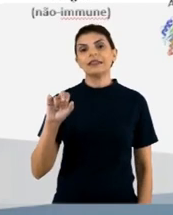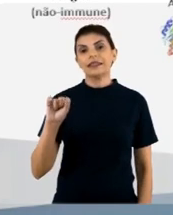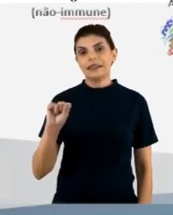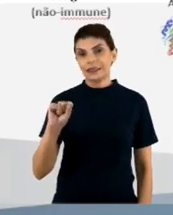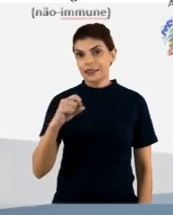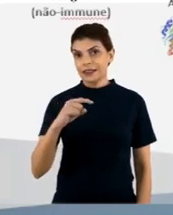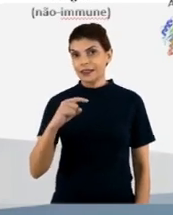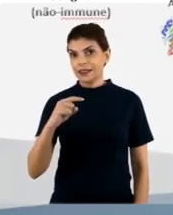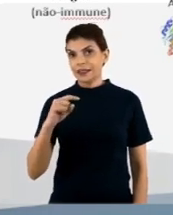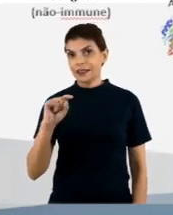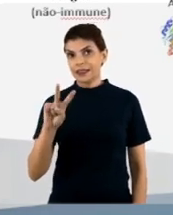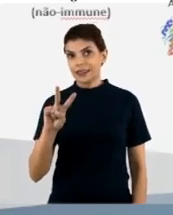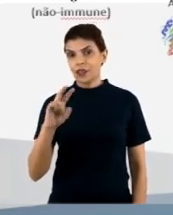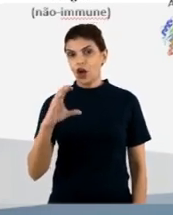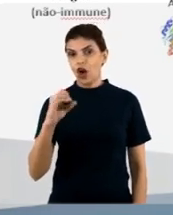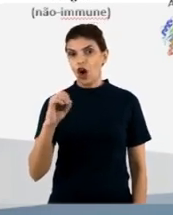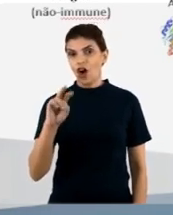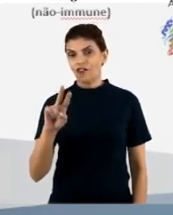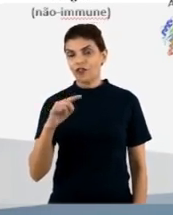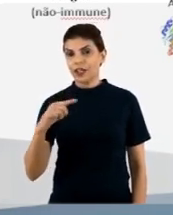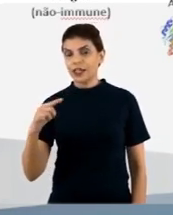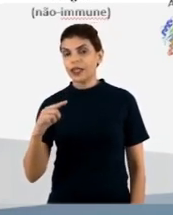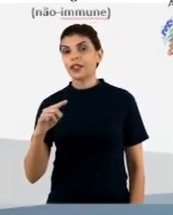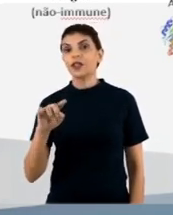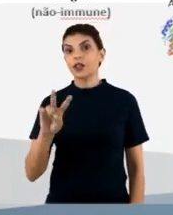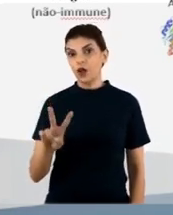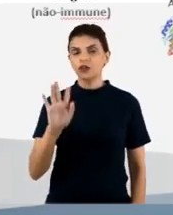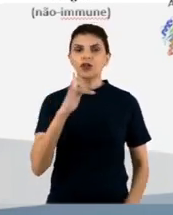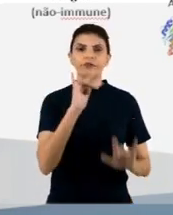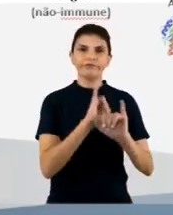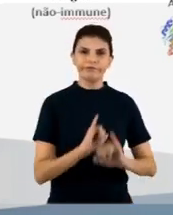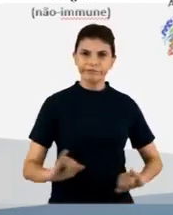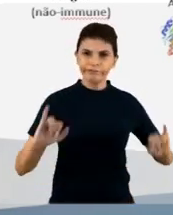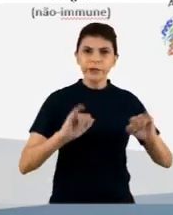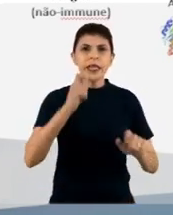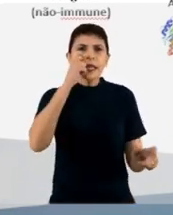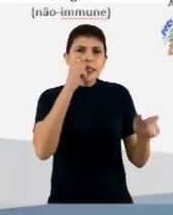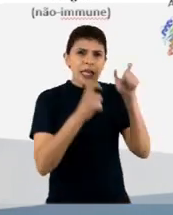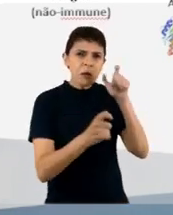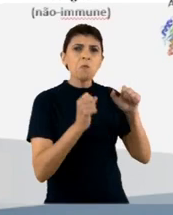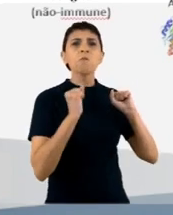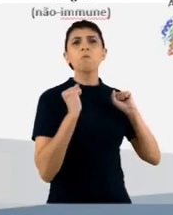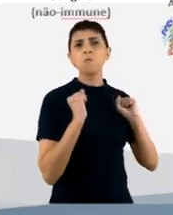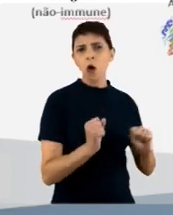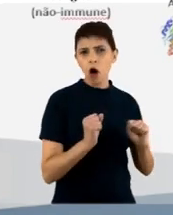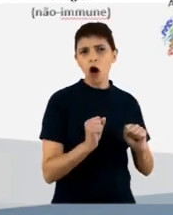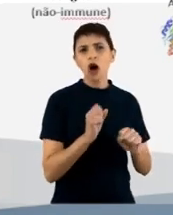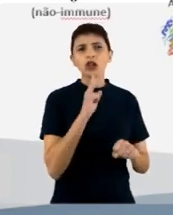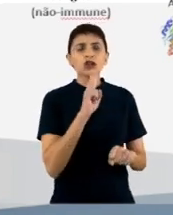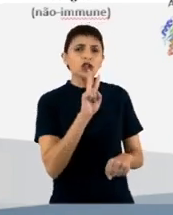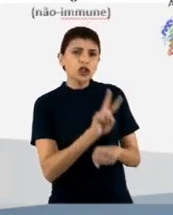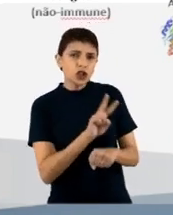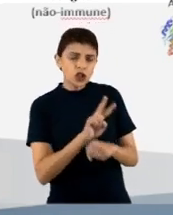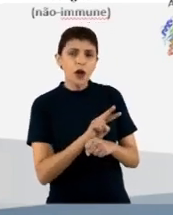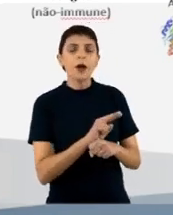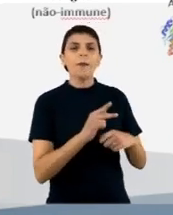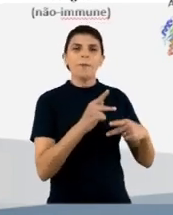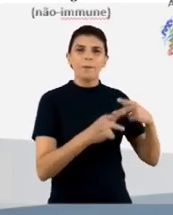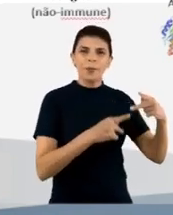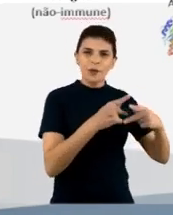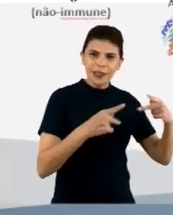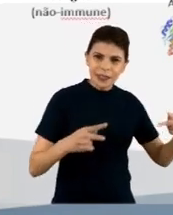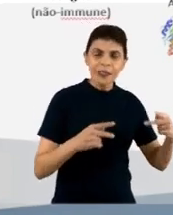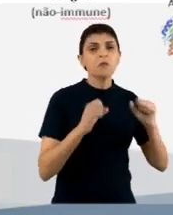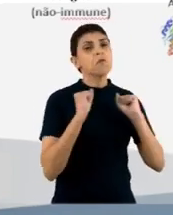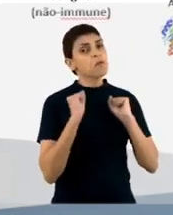vendo aí bastante na mídia, né? Então, esse alvo de interesse, ele pode ser uma proteína do vírus, ele pode